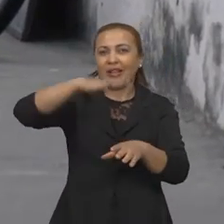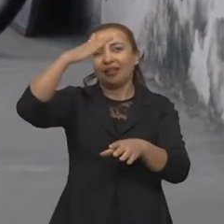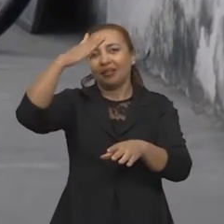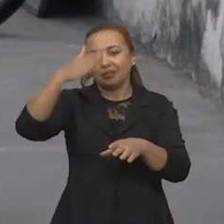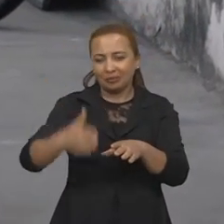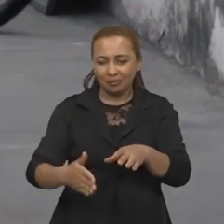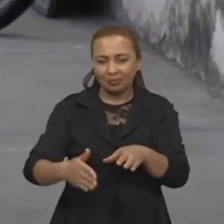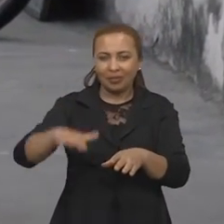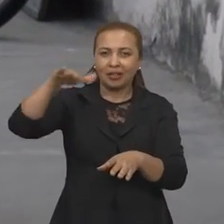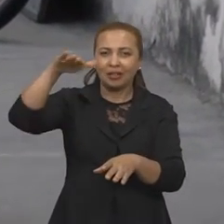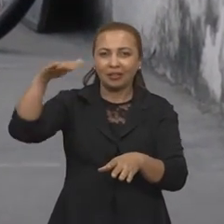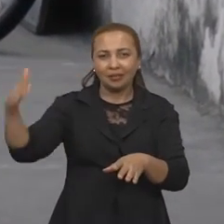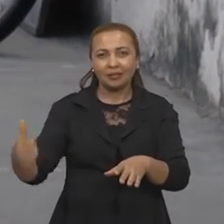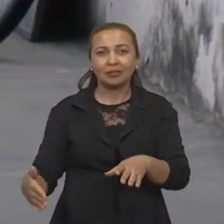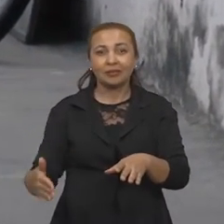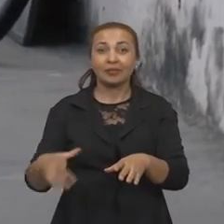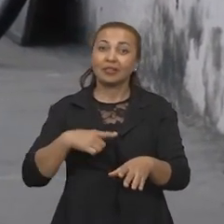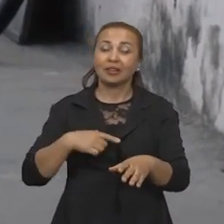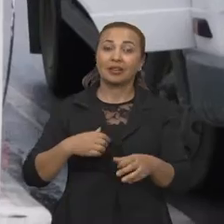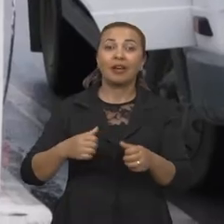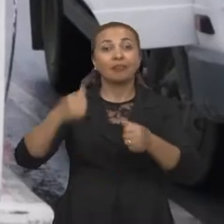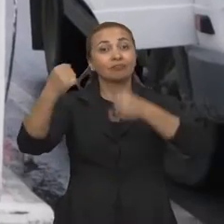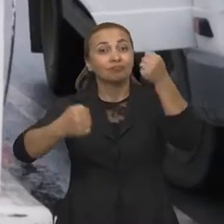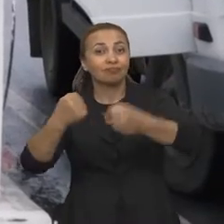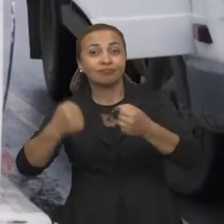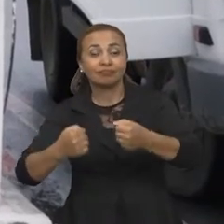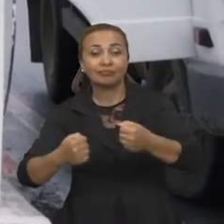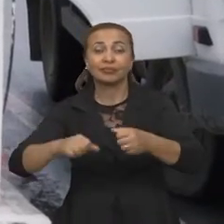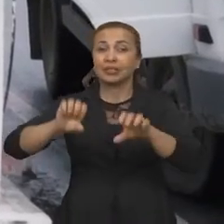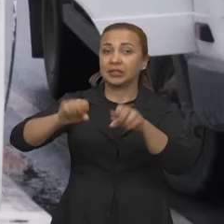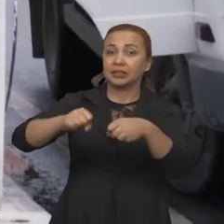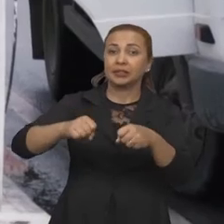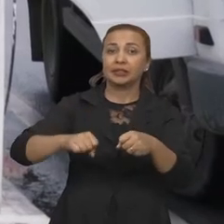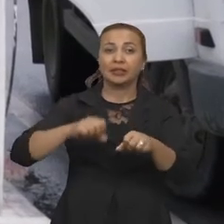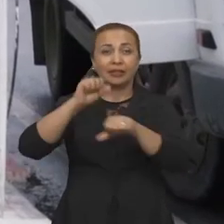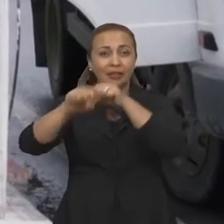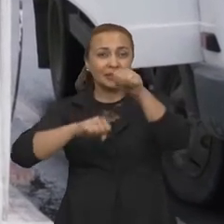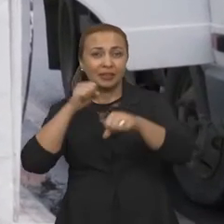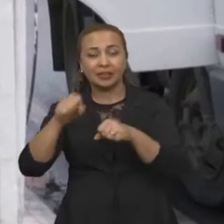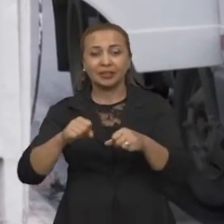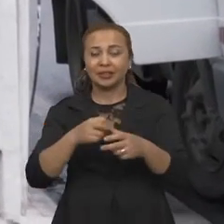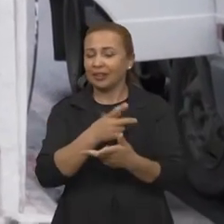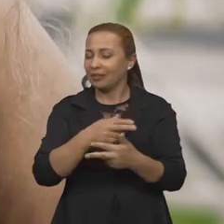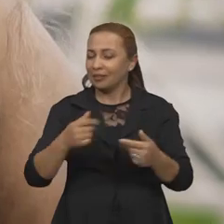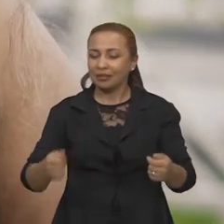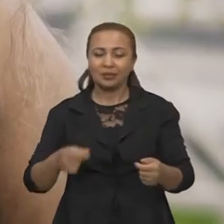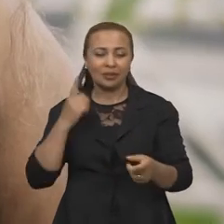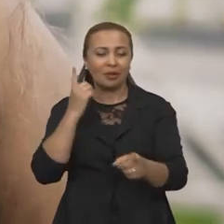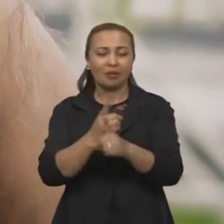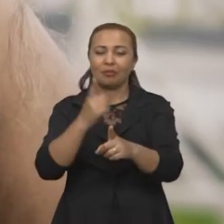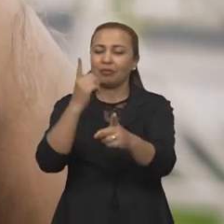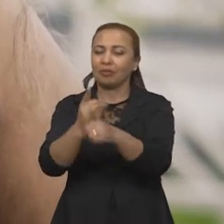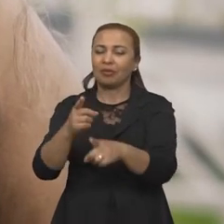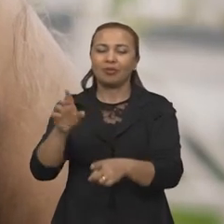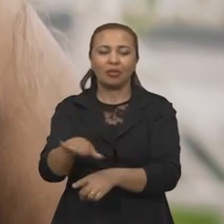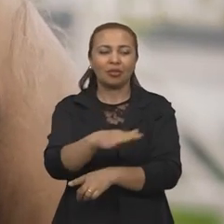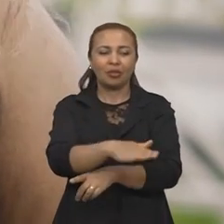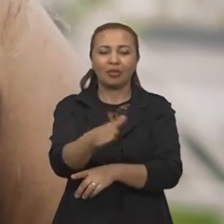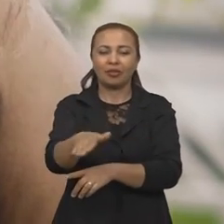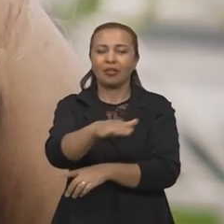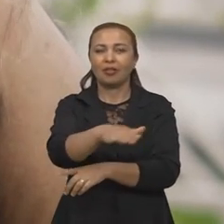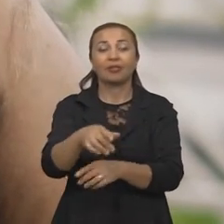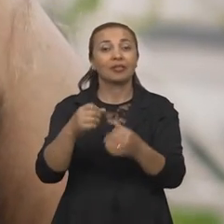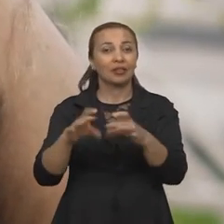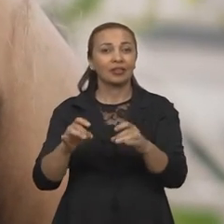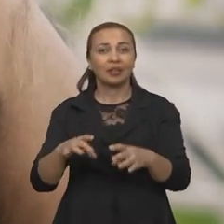baixo, passeios que estão ocupados com carro, moto, bicicleta. Tem várias coisas que eu vou encontrando no meio do caminho e isso tudo já